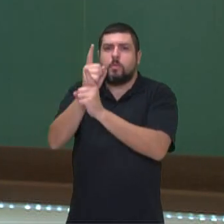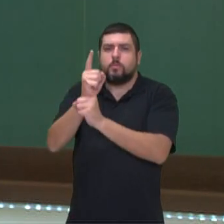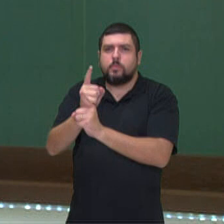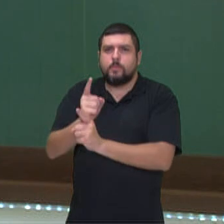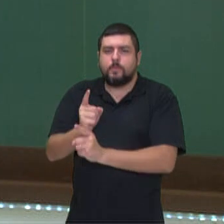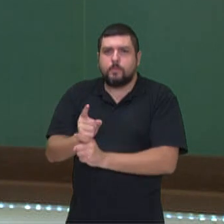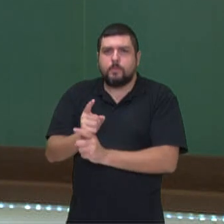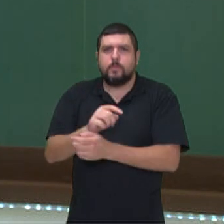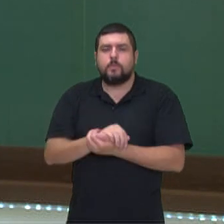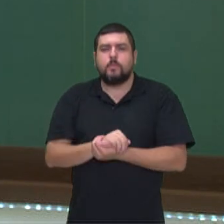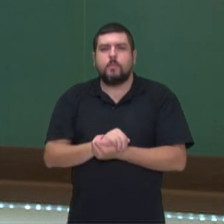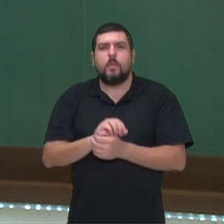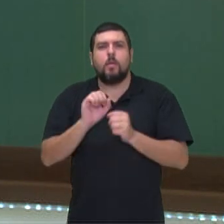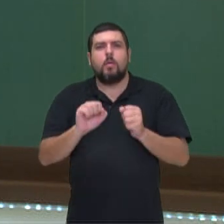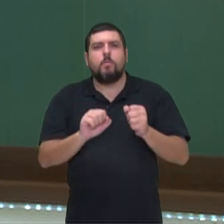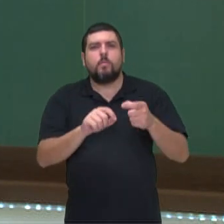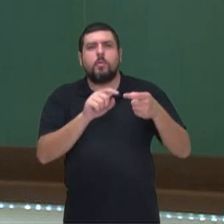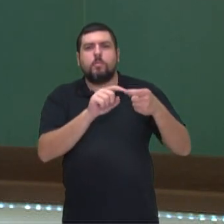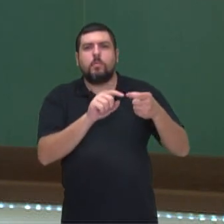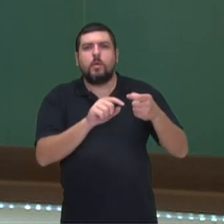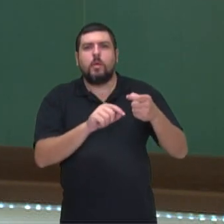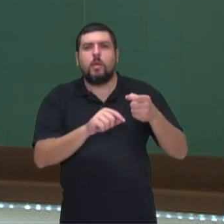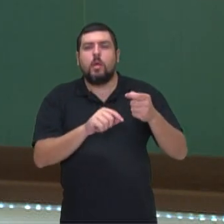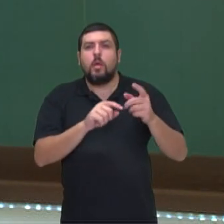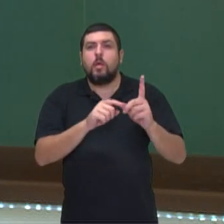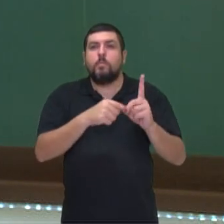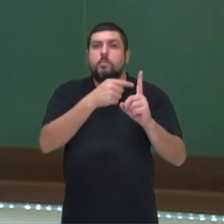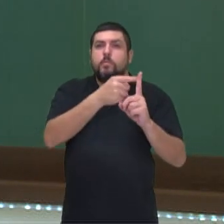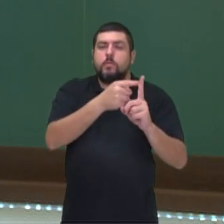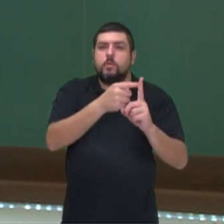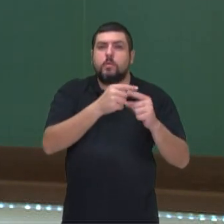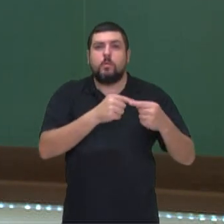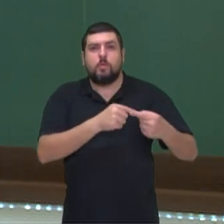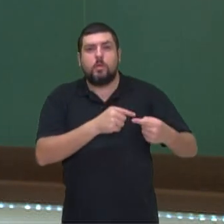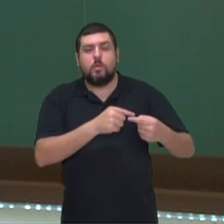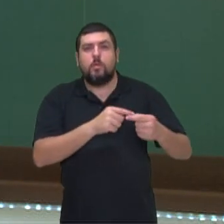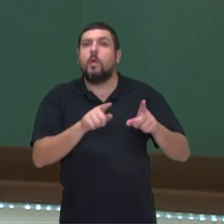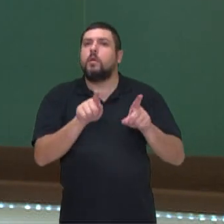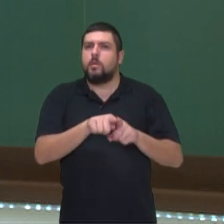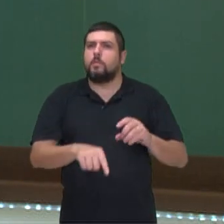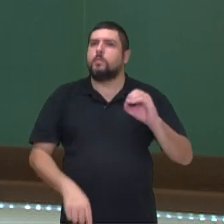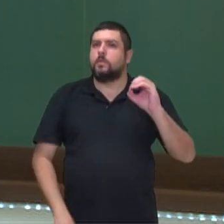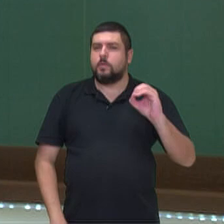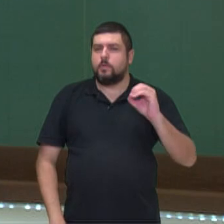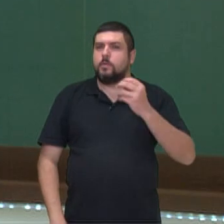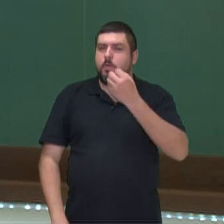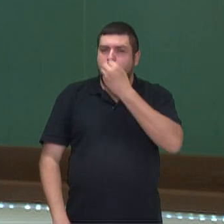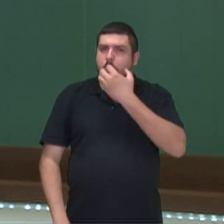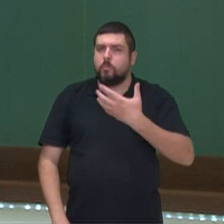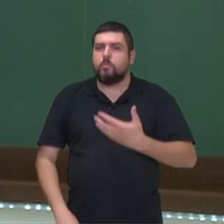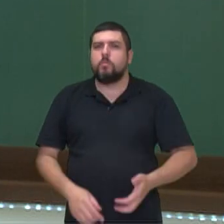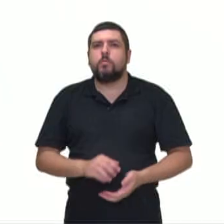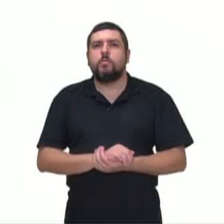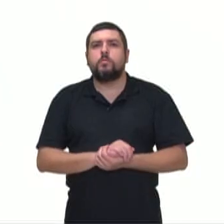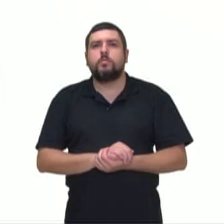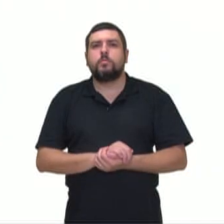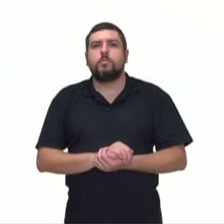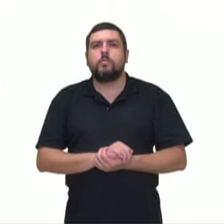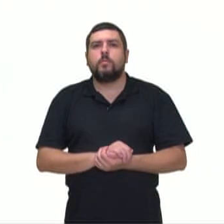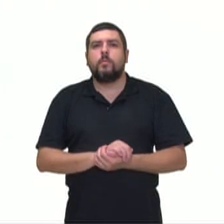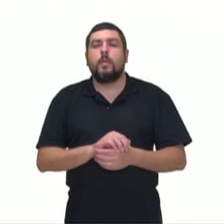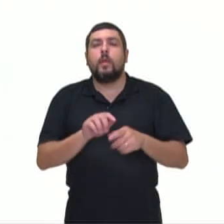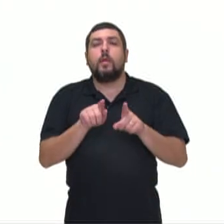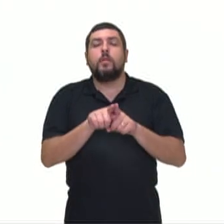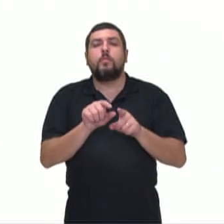valores positivos, negativos e o zero é um ótimo candidato também, tá bom? E associar um